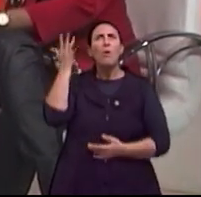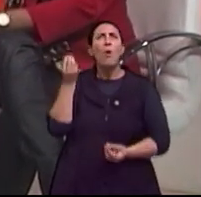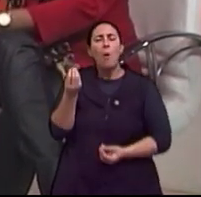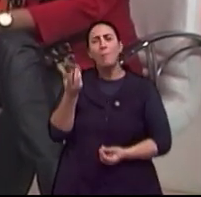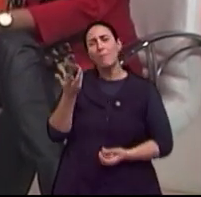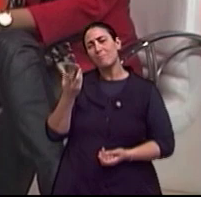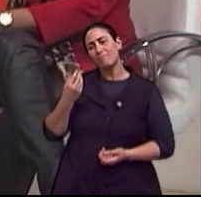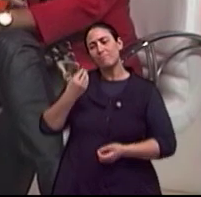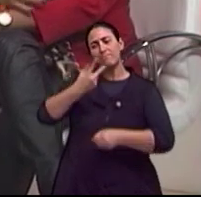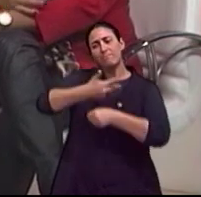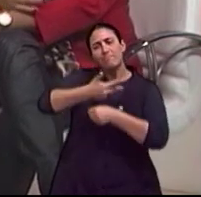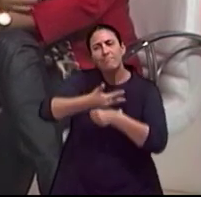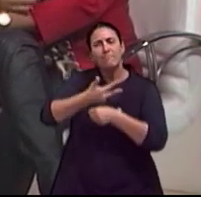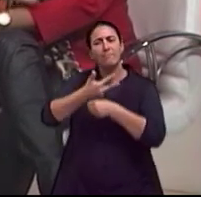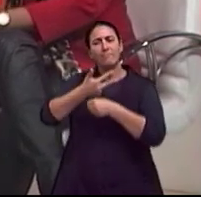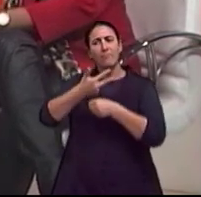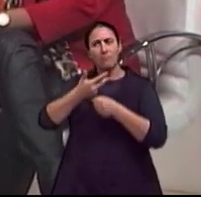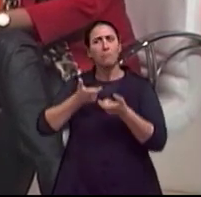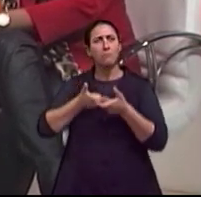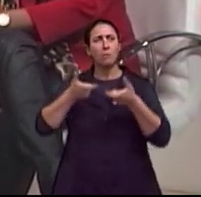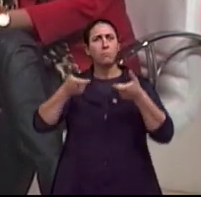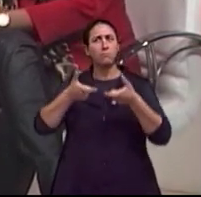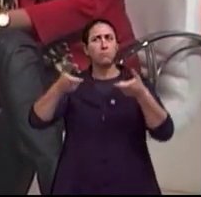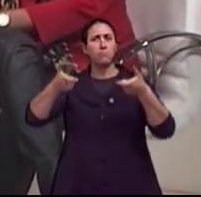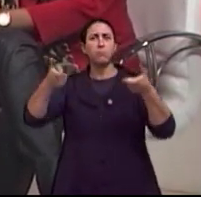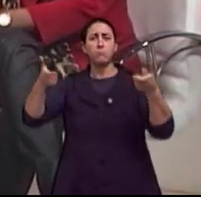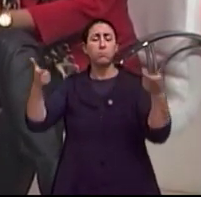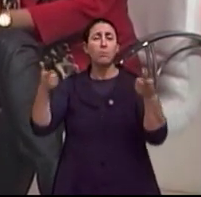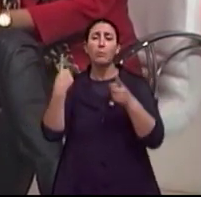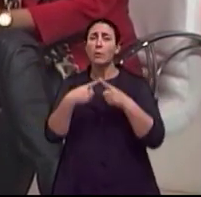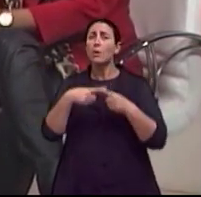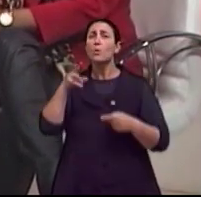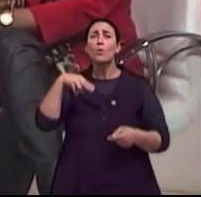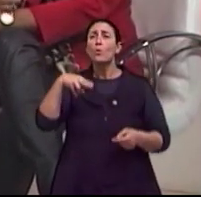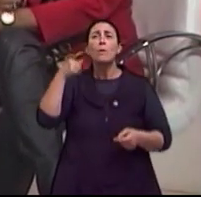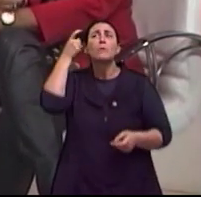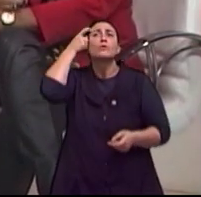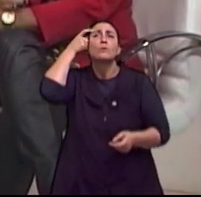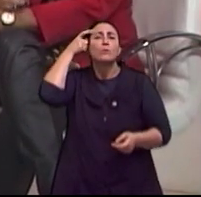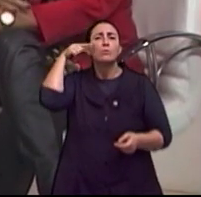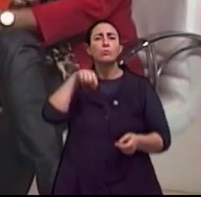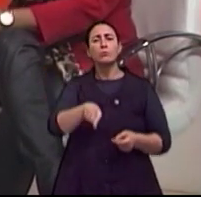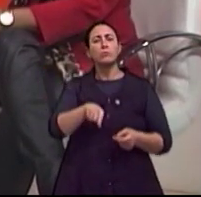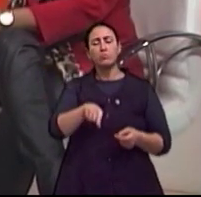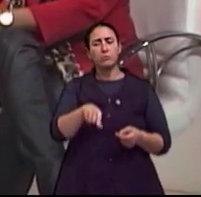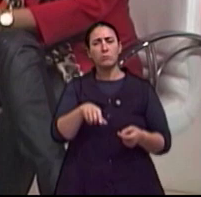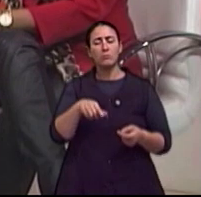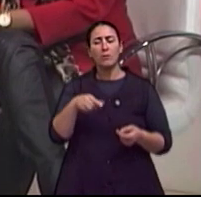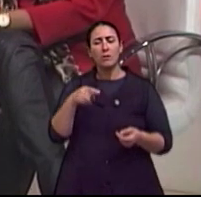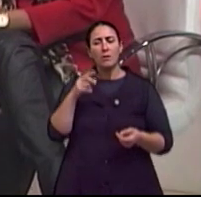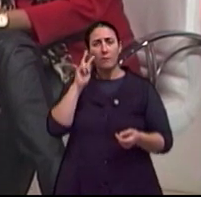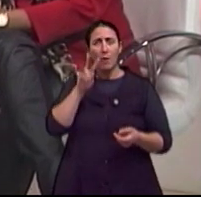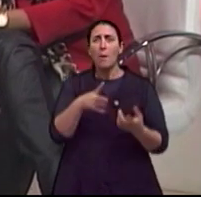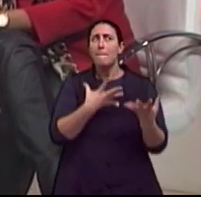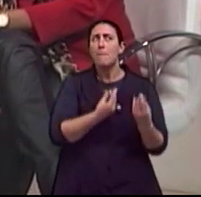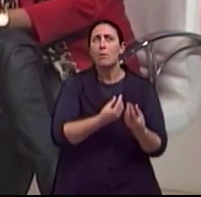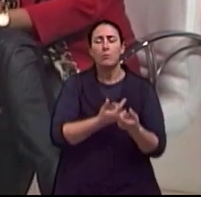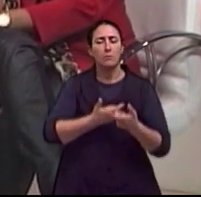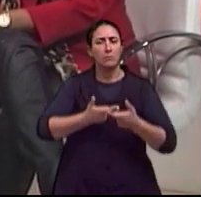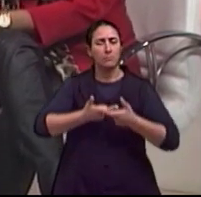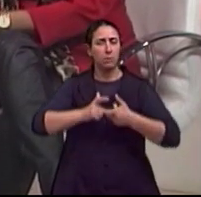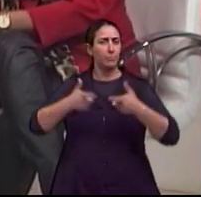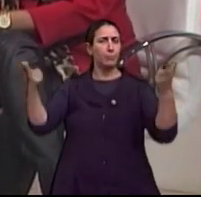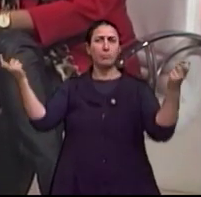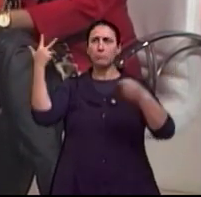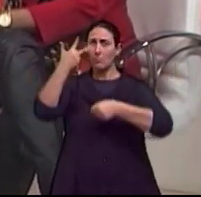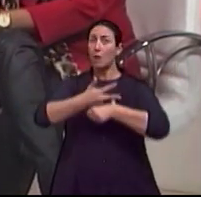Porque ela tá crescendo, o que não foi pensado de uma forma que não foi pensada, com um volume de idosos que estão,